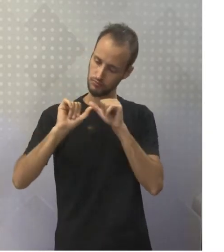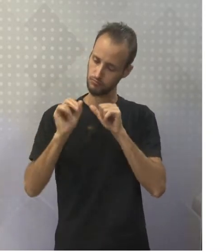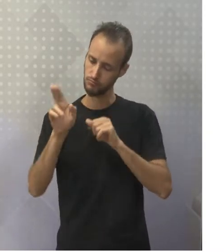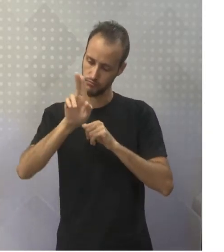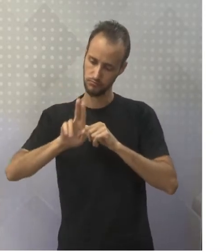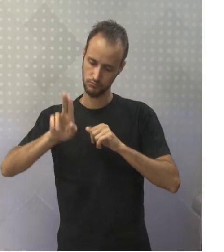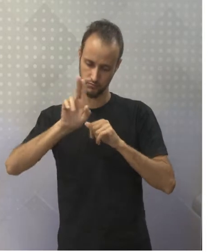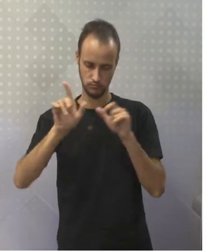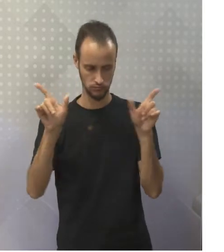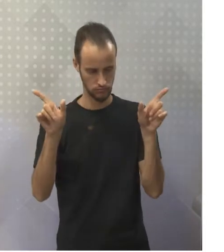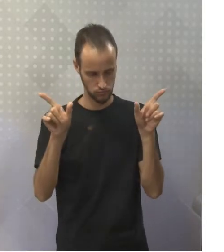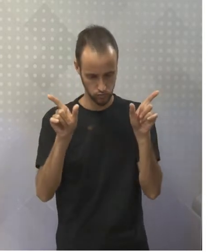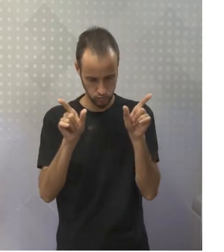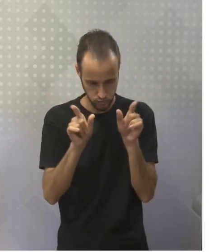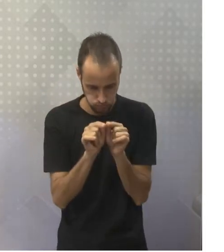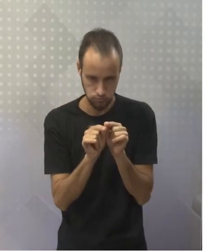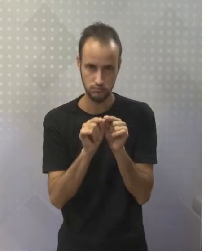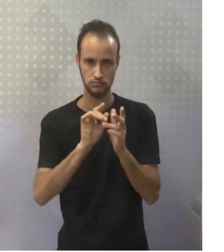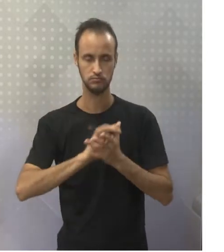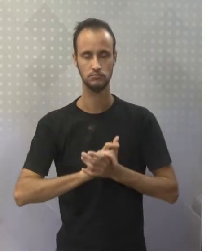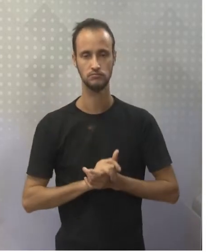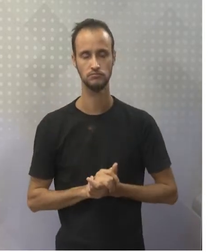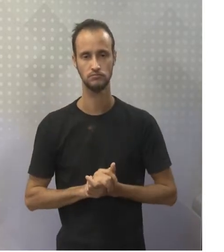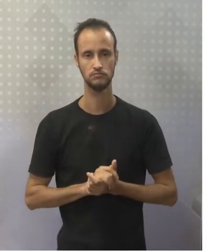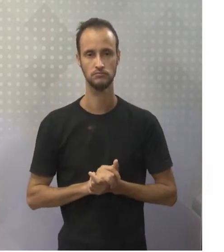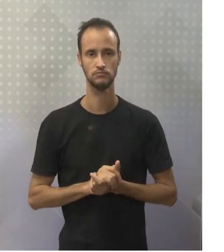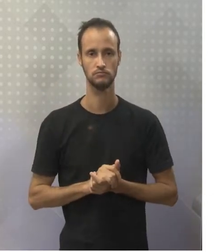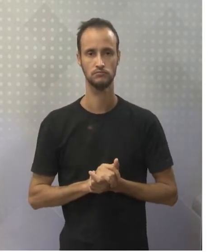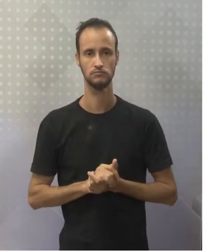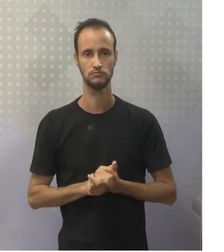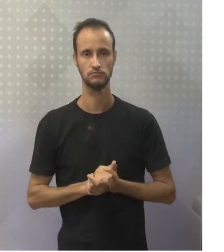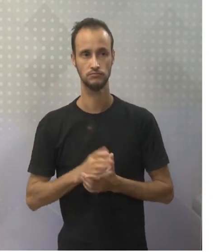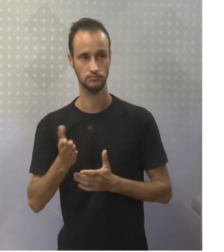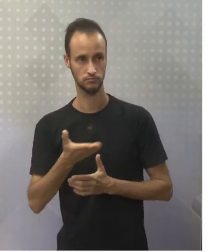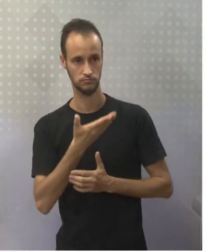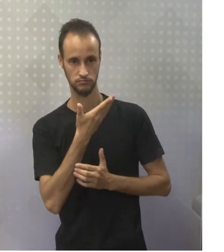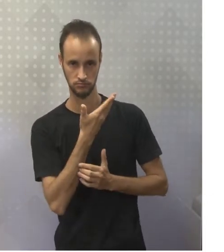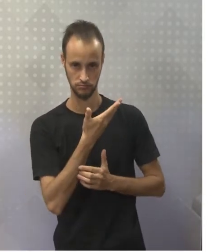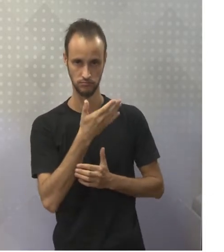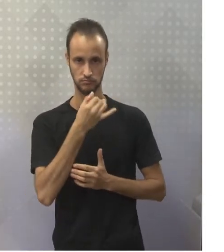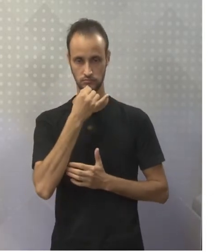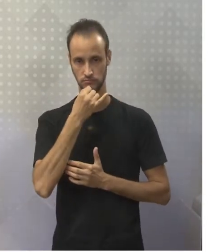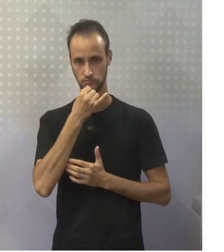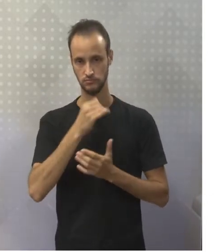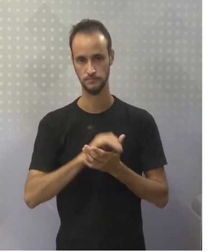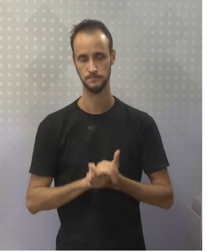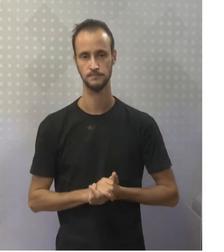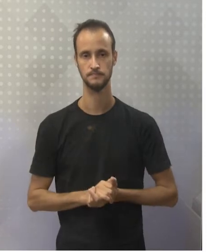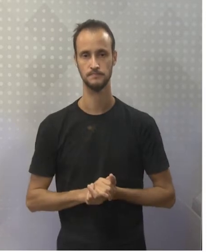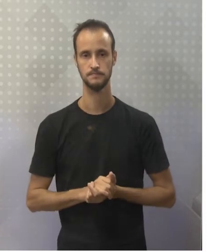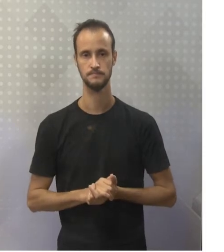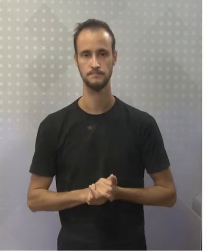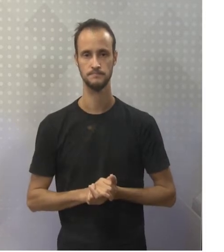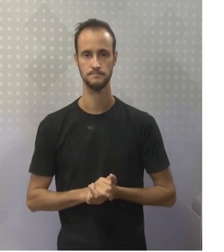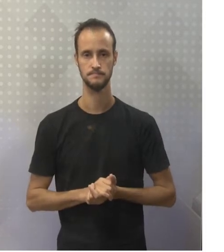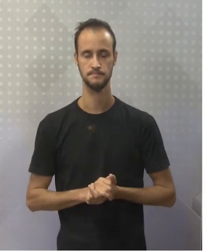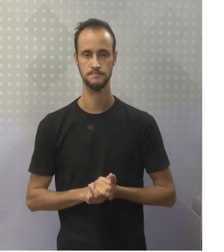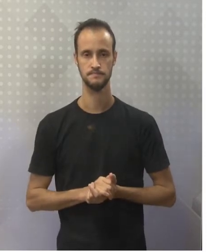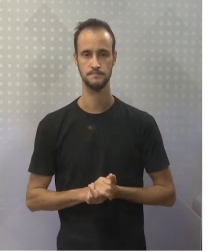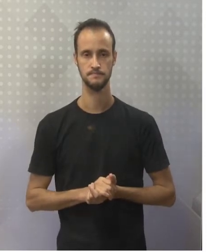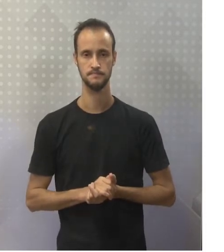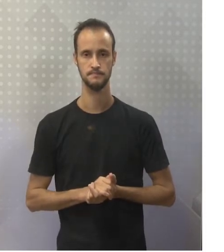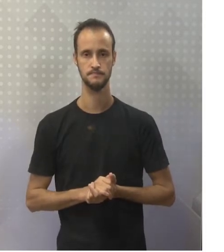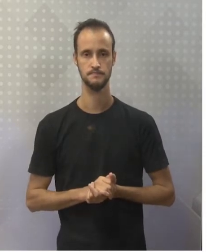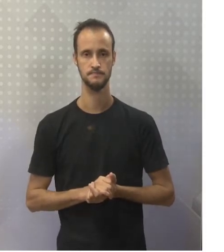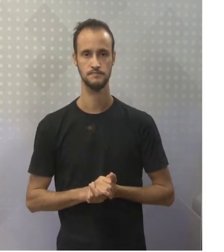suas respectivas formas contraídas. Então, nesse exemplo aí, ó, this boy, this young boy,